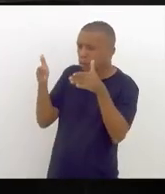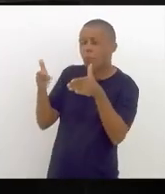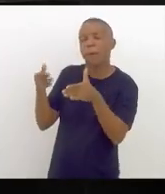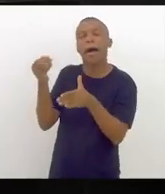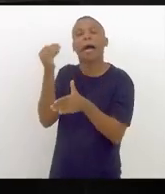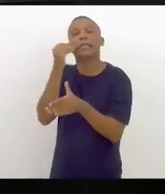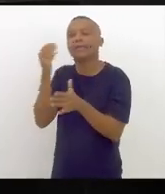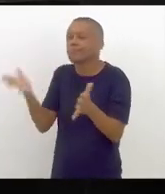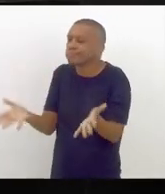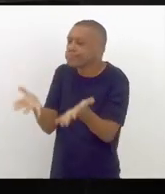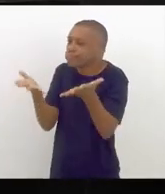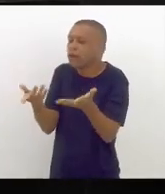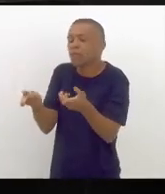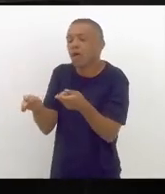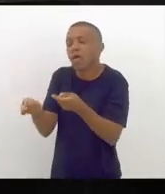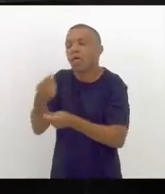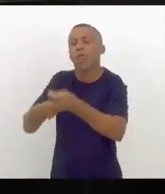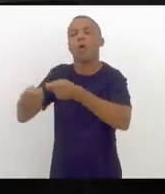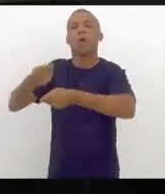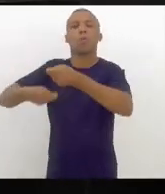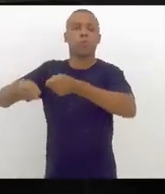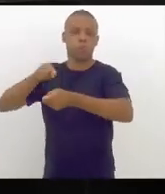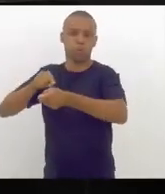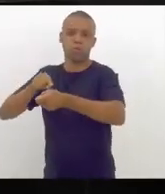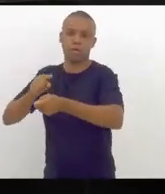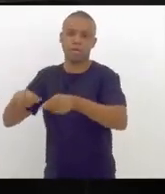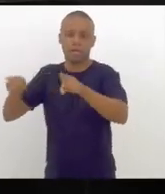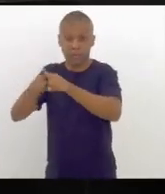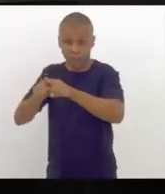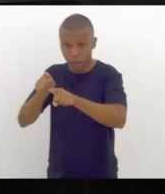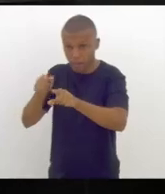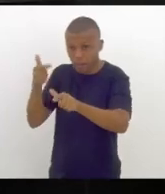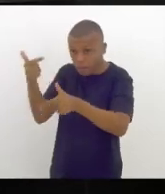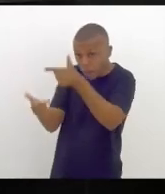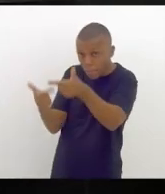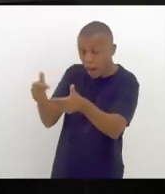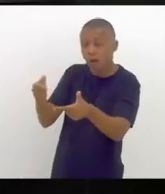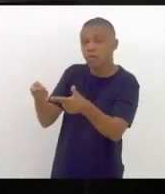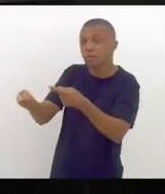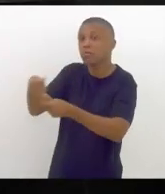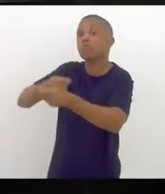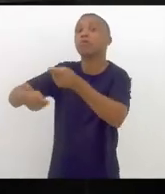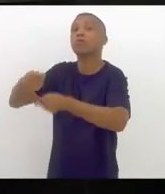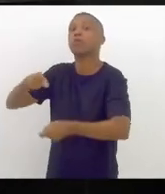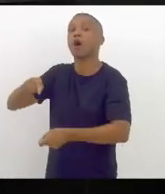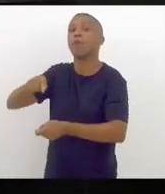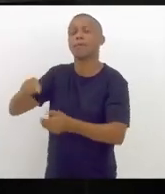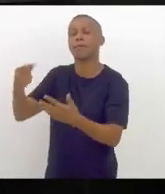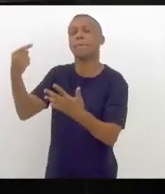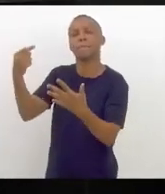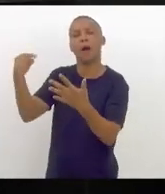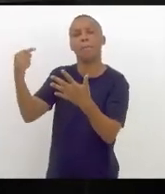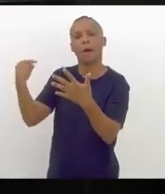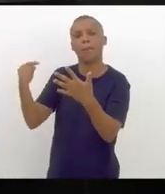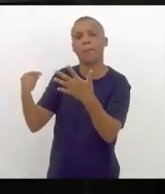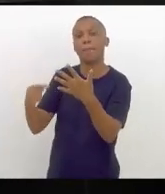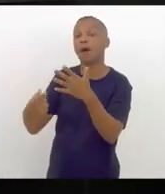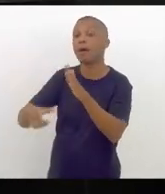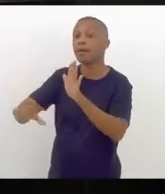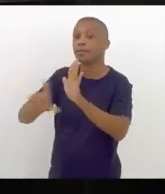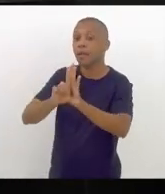economia, que, inclusive, é uma das atividades econômicas elencadas na lei